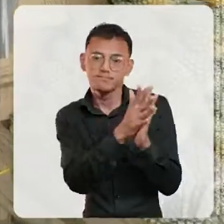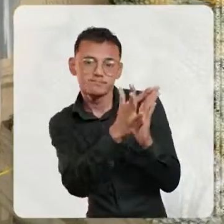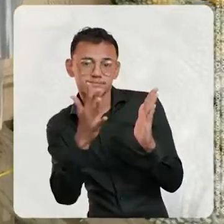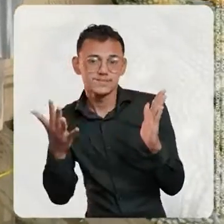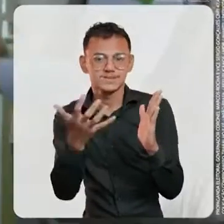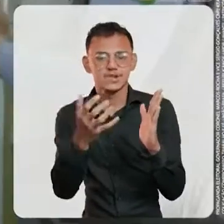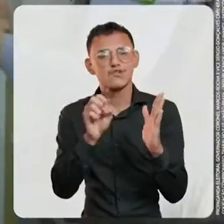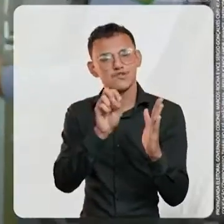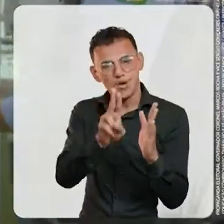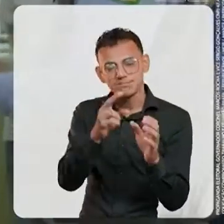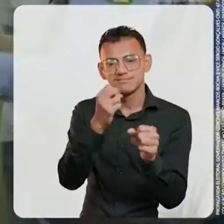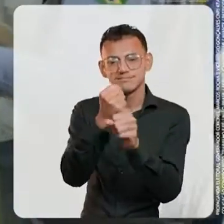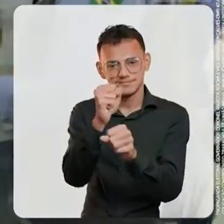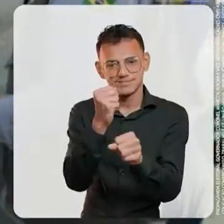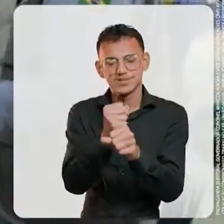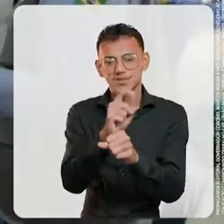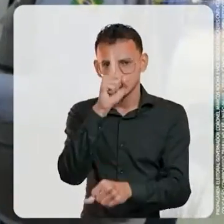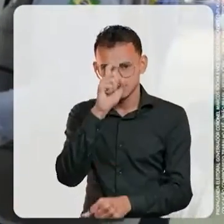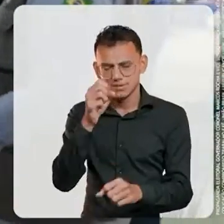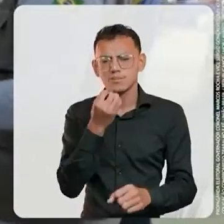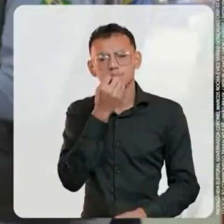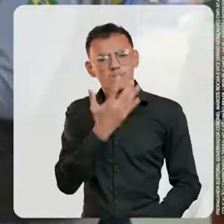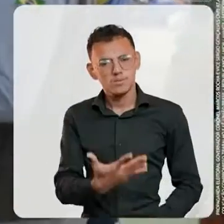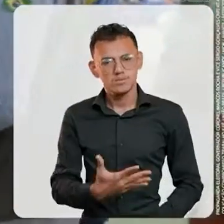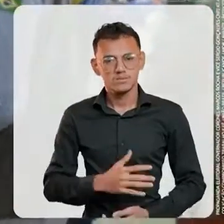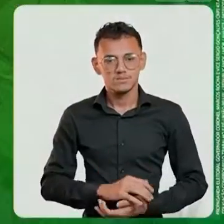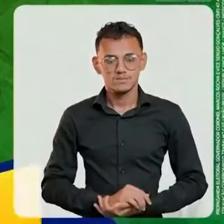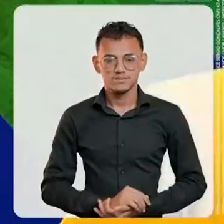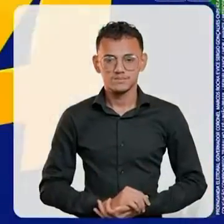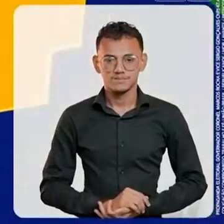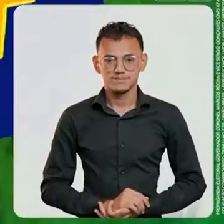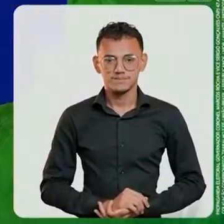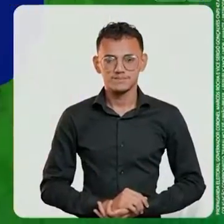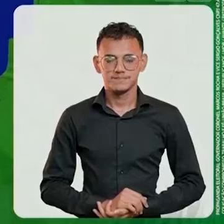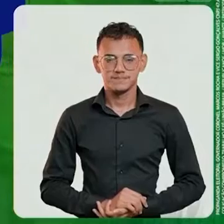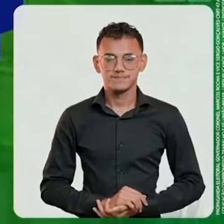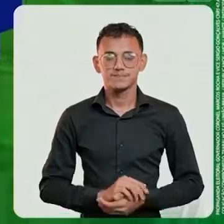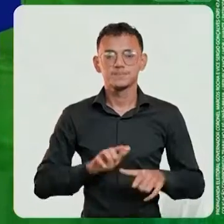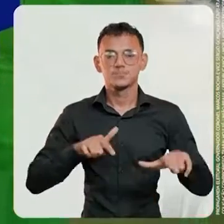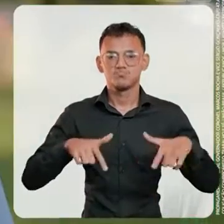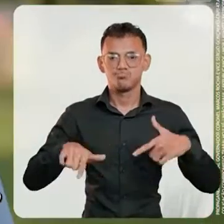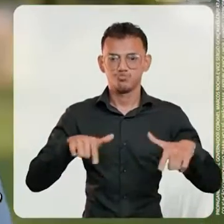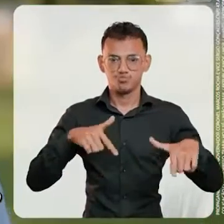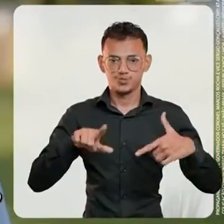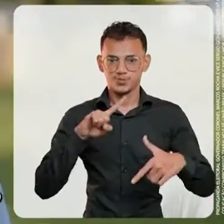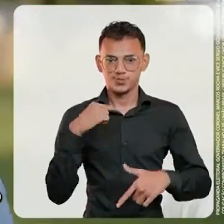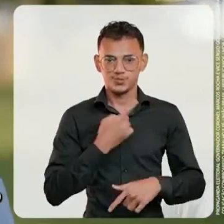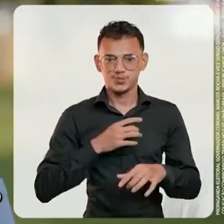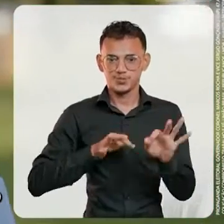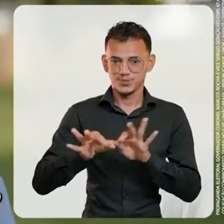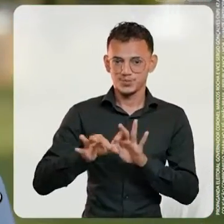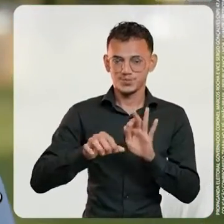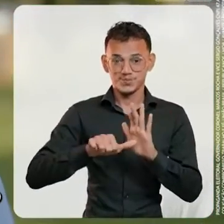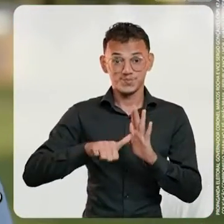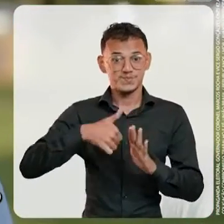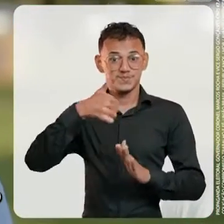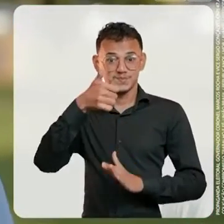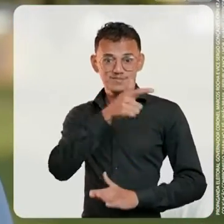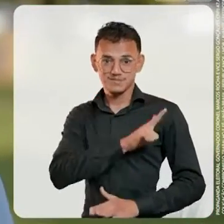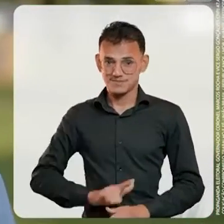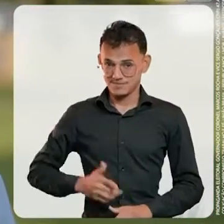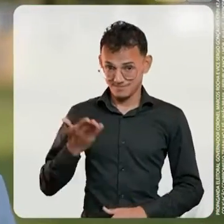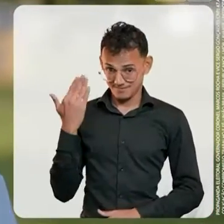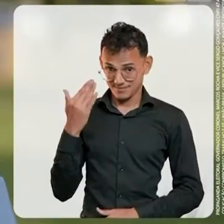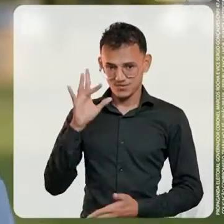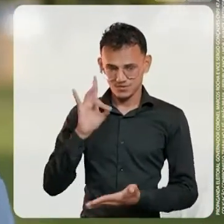quatro anos daqui. Eu vou construir um hospital com... O trabalho que fizemos na primeira gestão